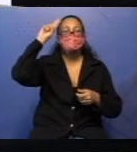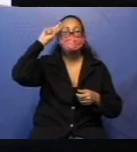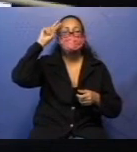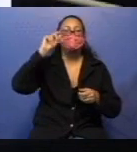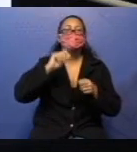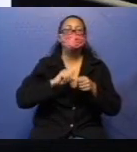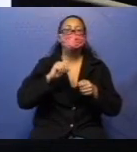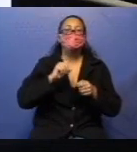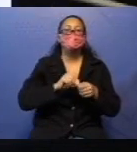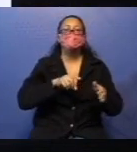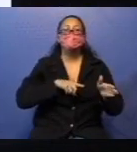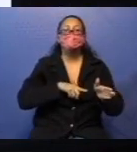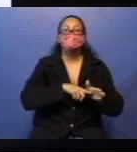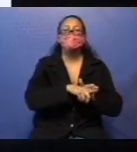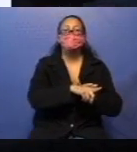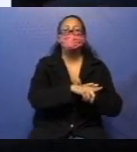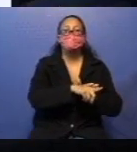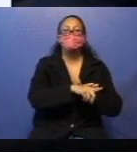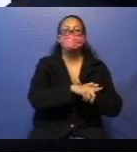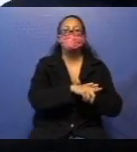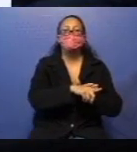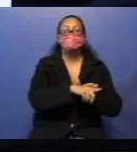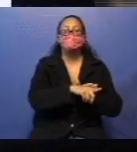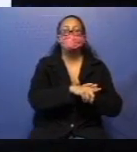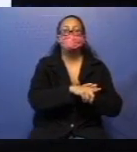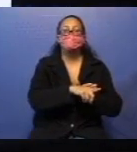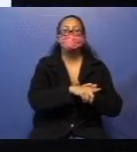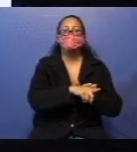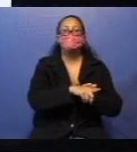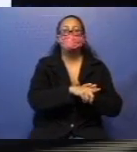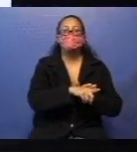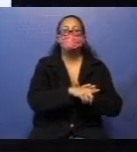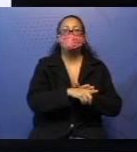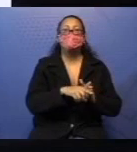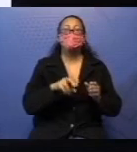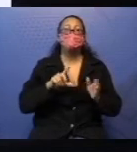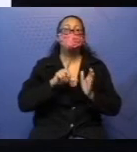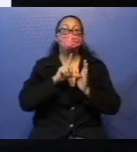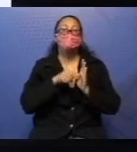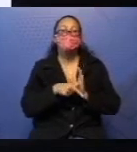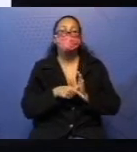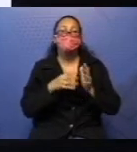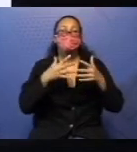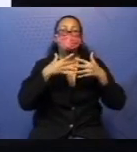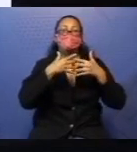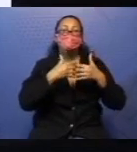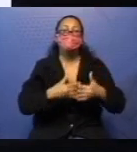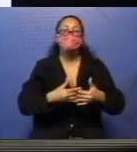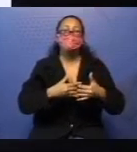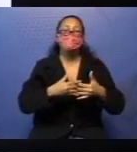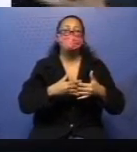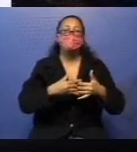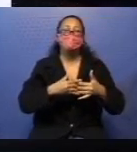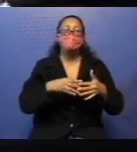pergunta, que é essencial. E aqui embaixo, resolver a pergunta. Deu para entender?